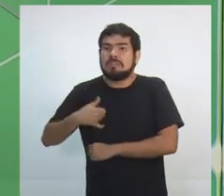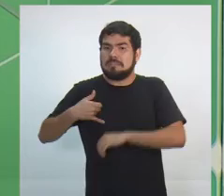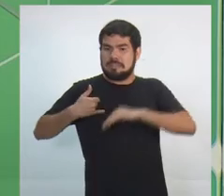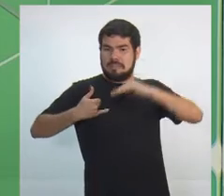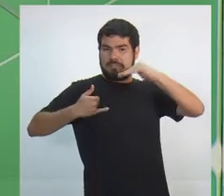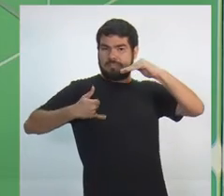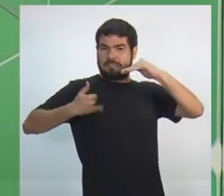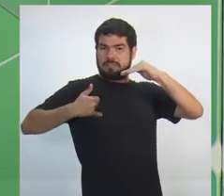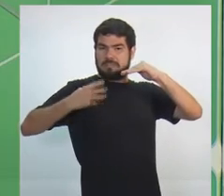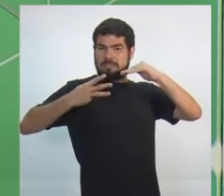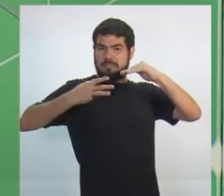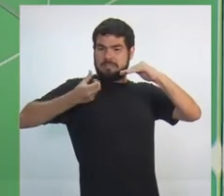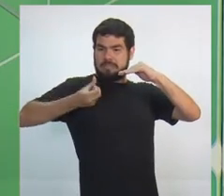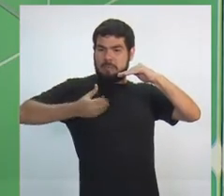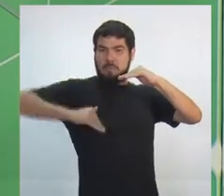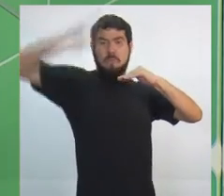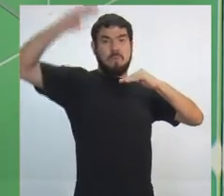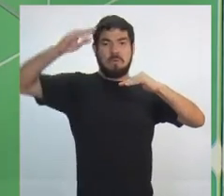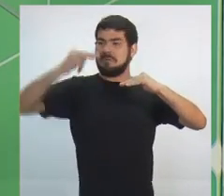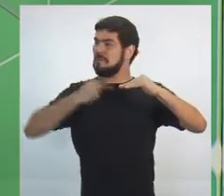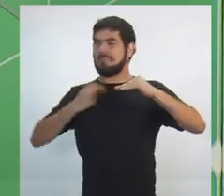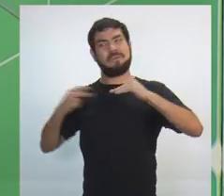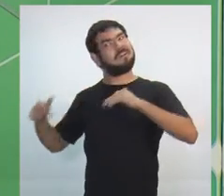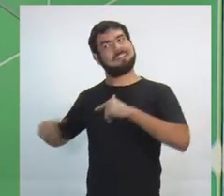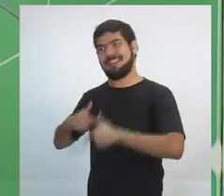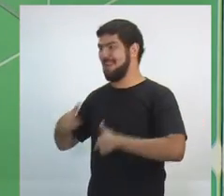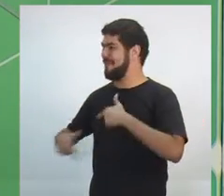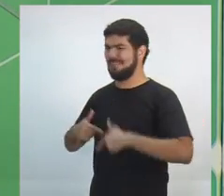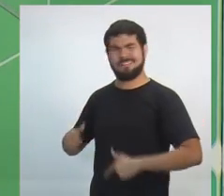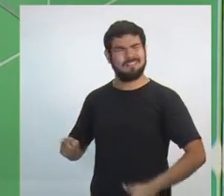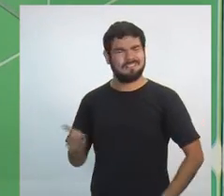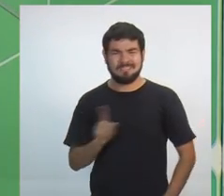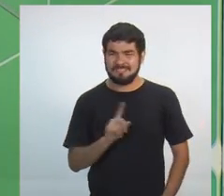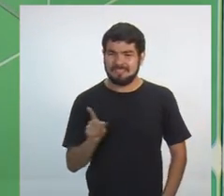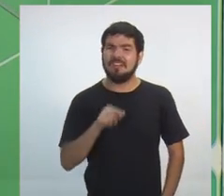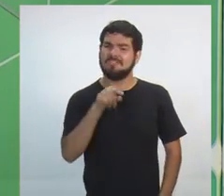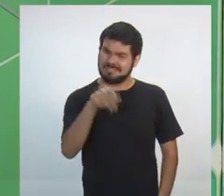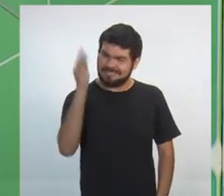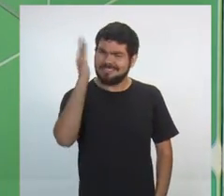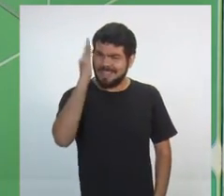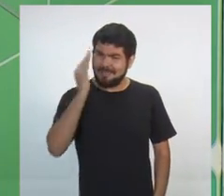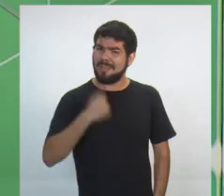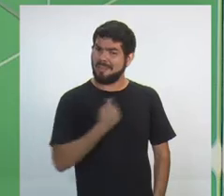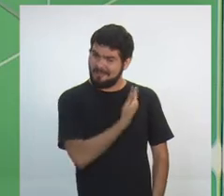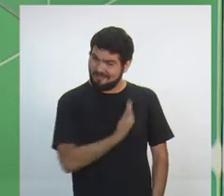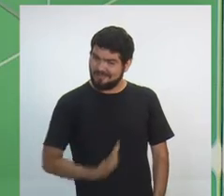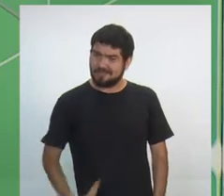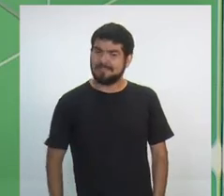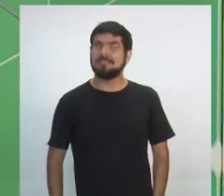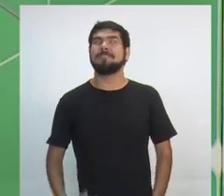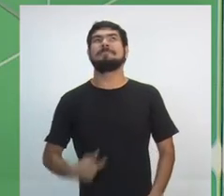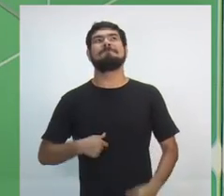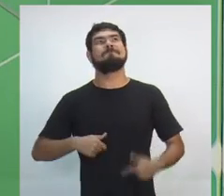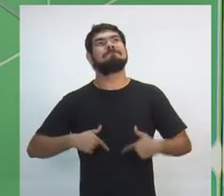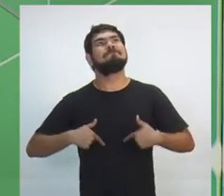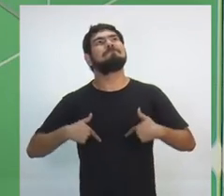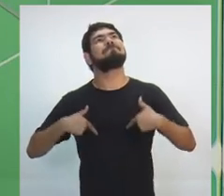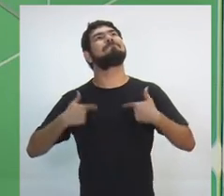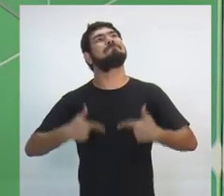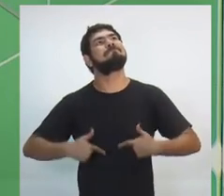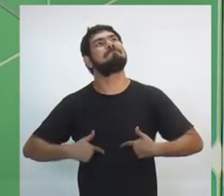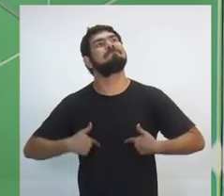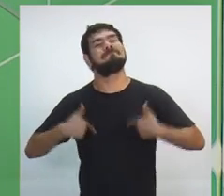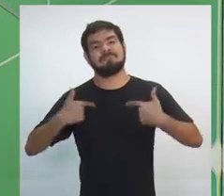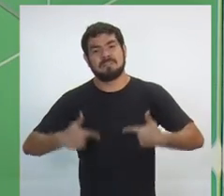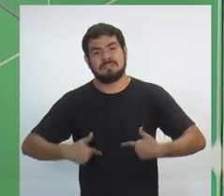Você vai contar comigo. Você sabe que quando fui governador, me esmerei muito, me esforcei bastante para